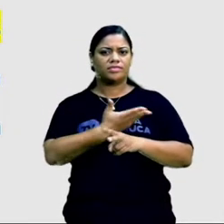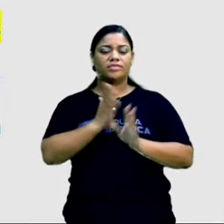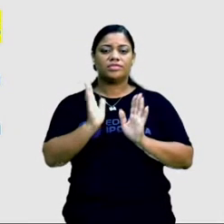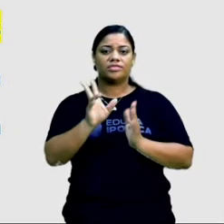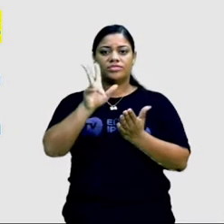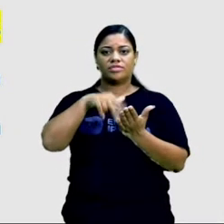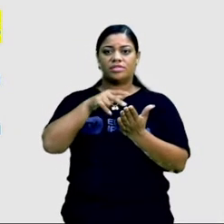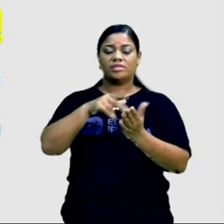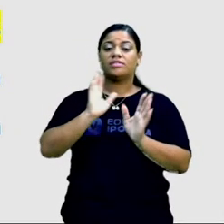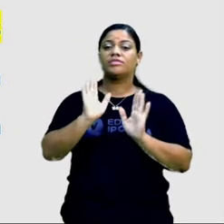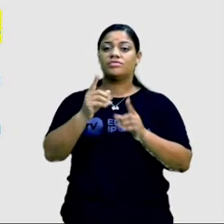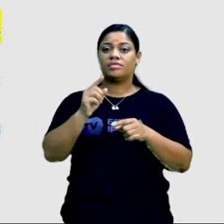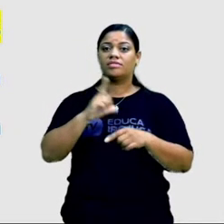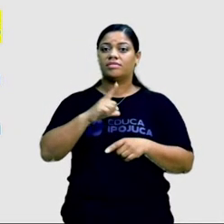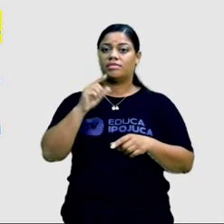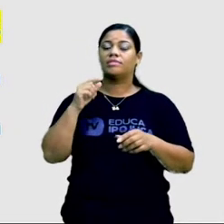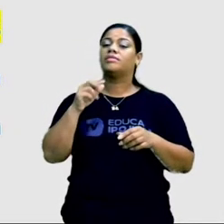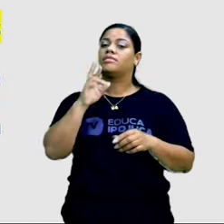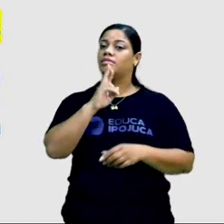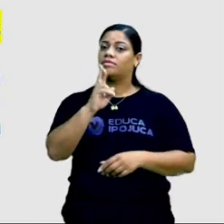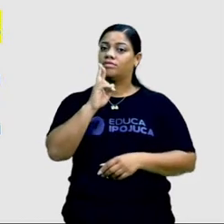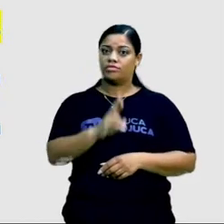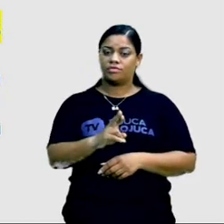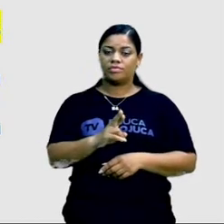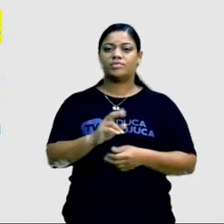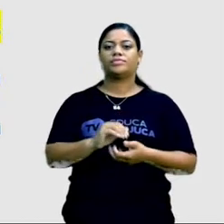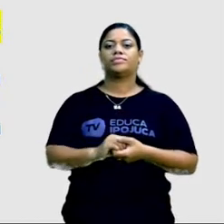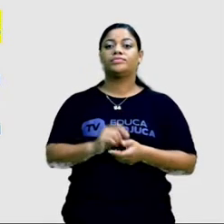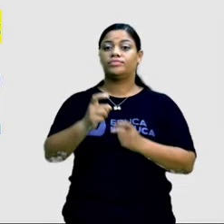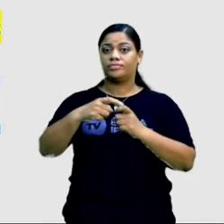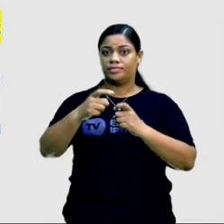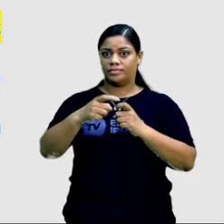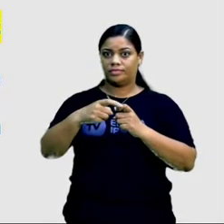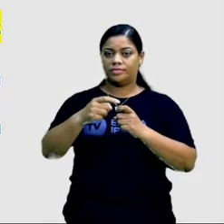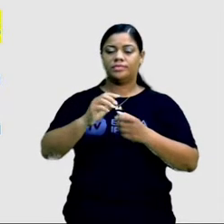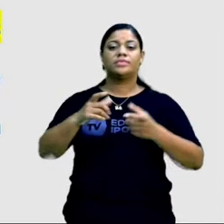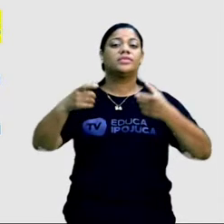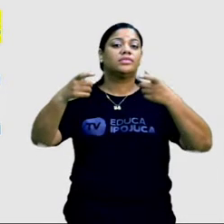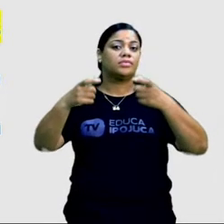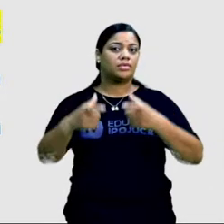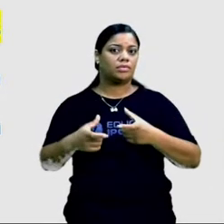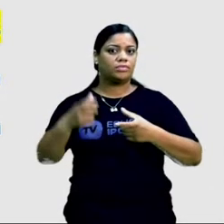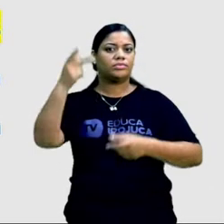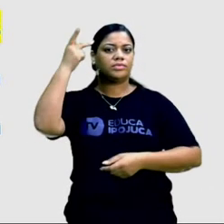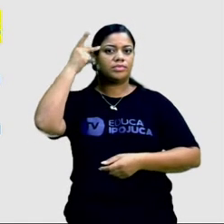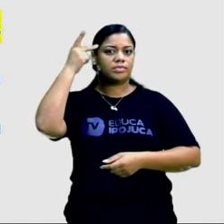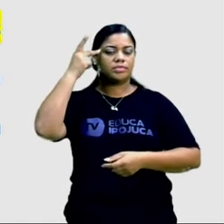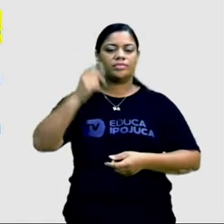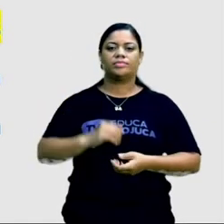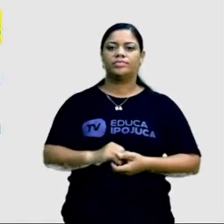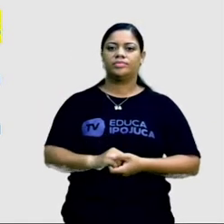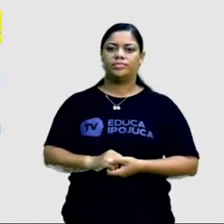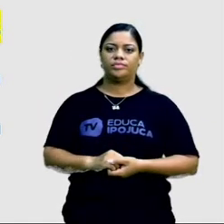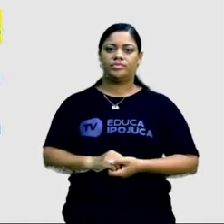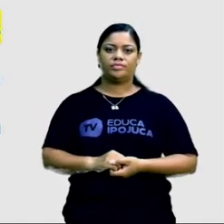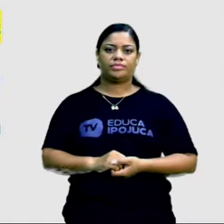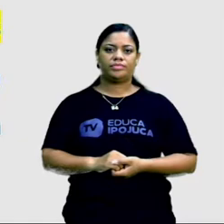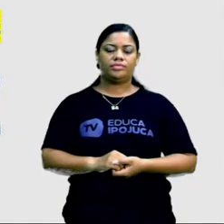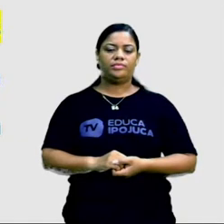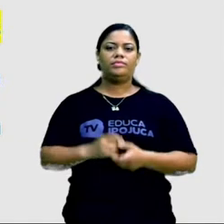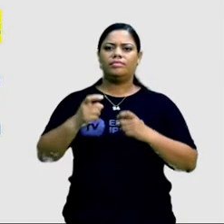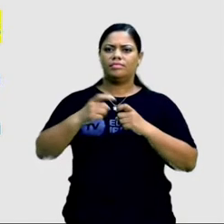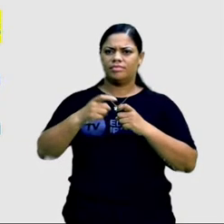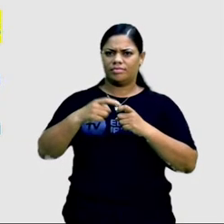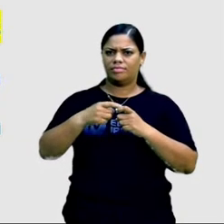eu já tenho a resposta para quem, que foi o cardiologista, e para onde, em São Paulo. O médico